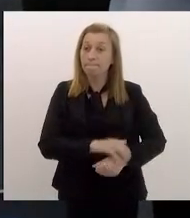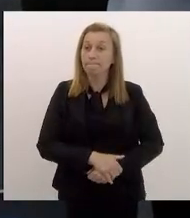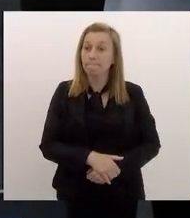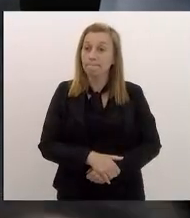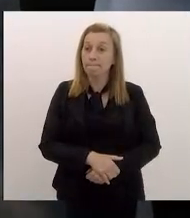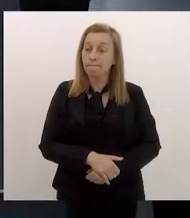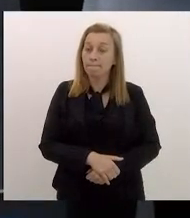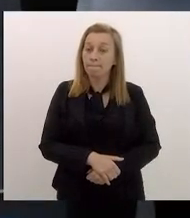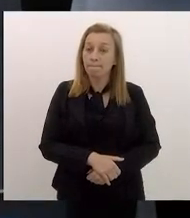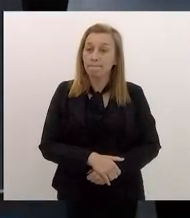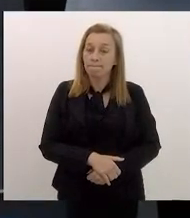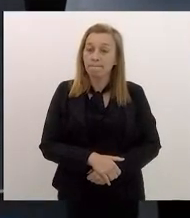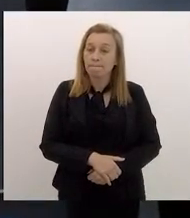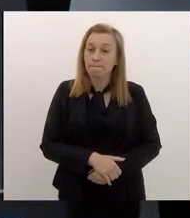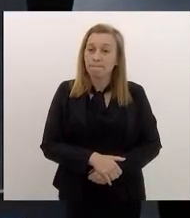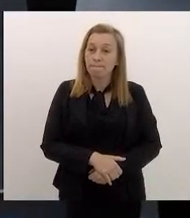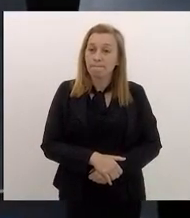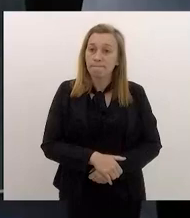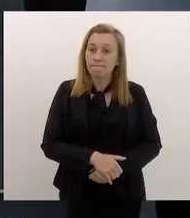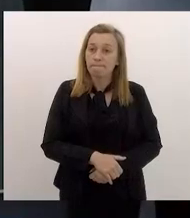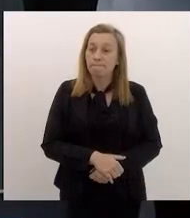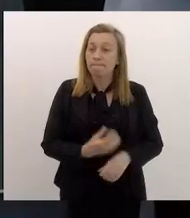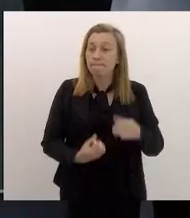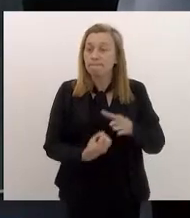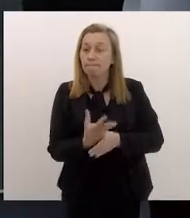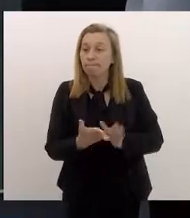redigiria uma proposta